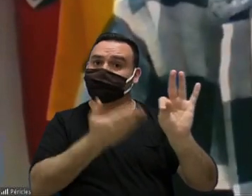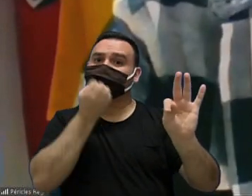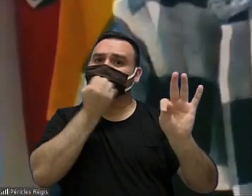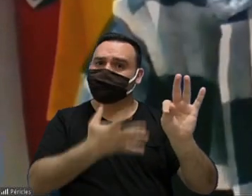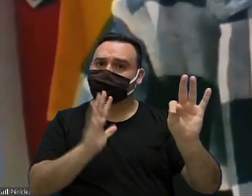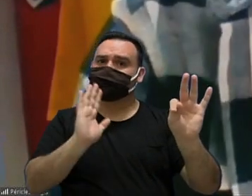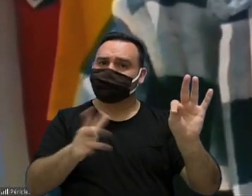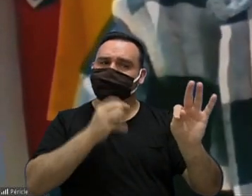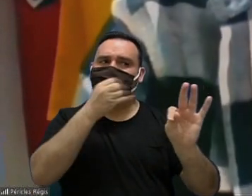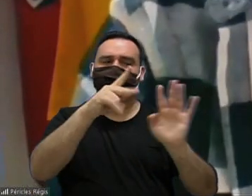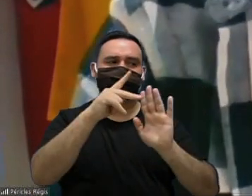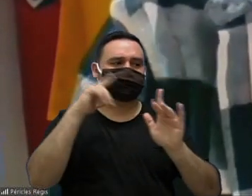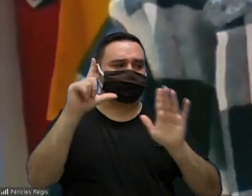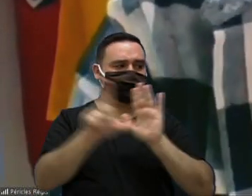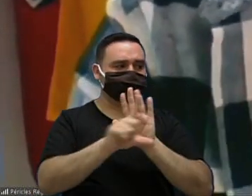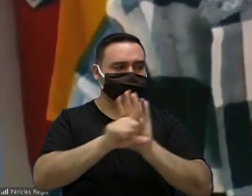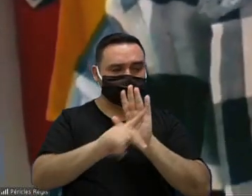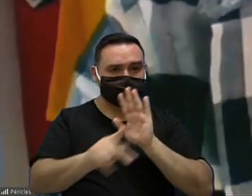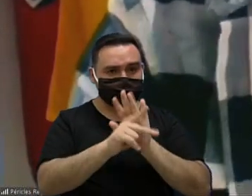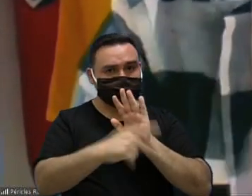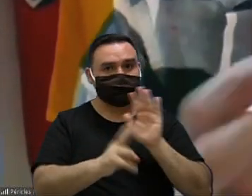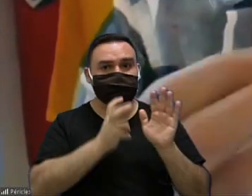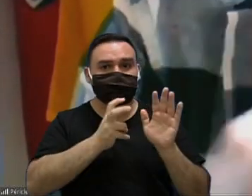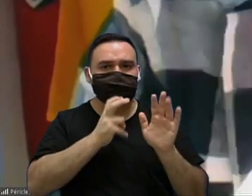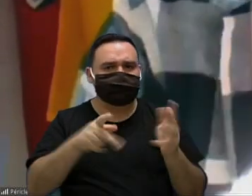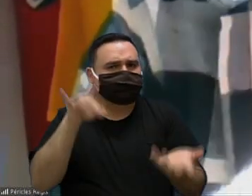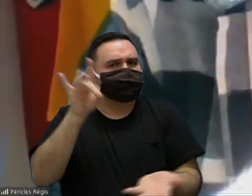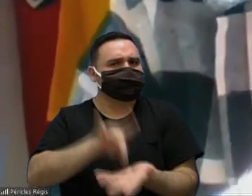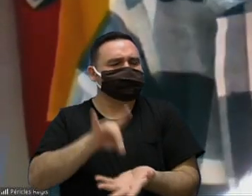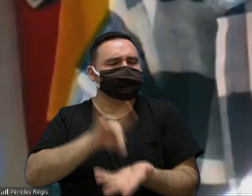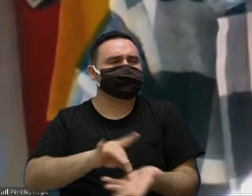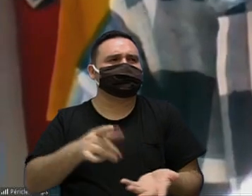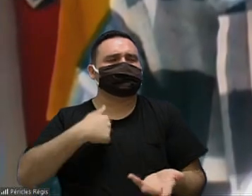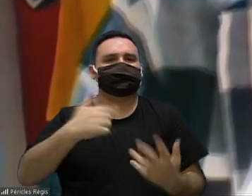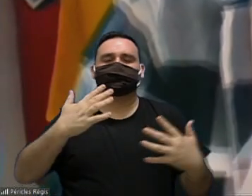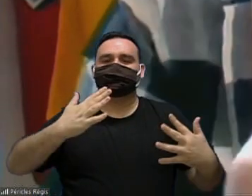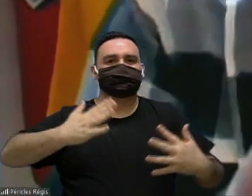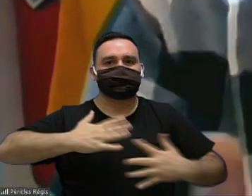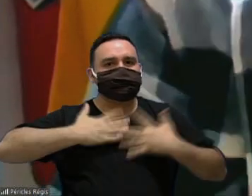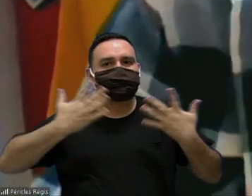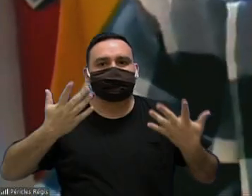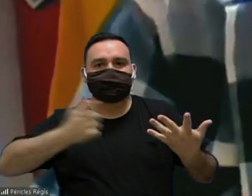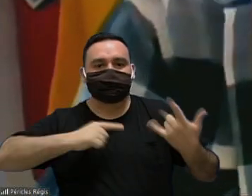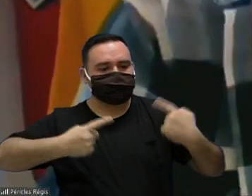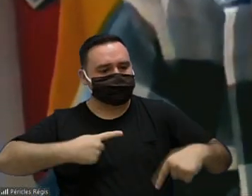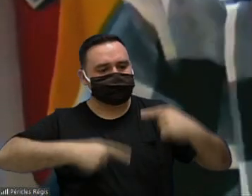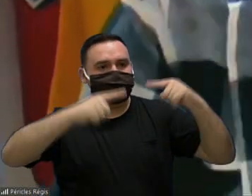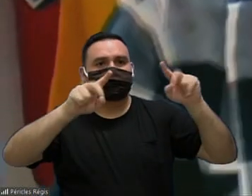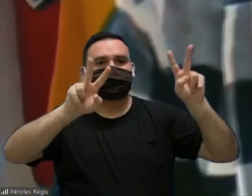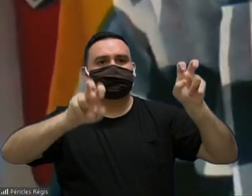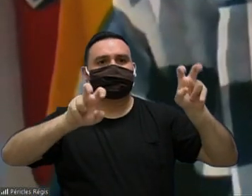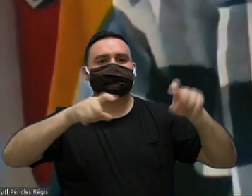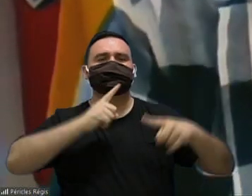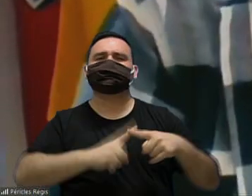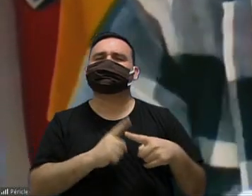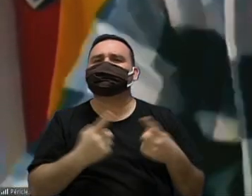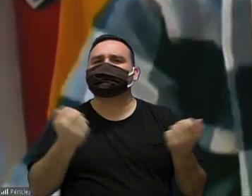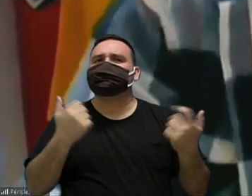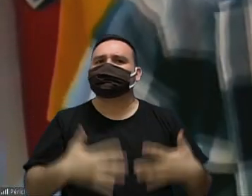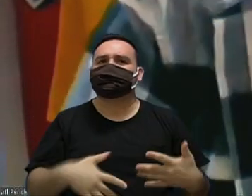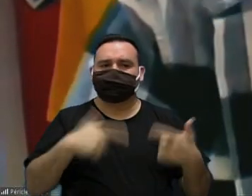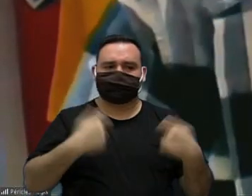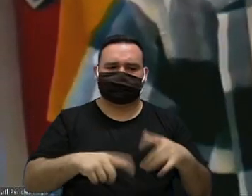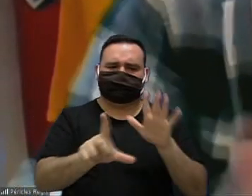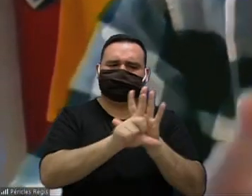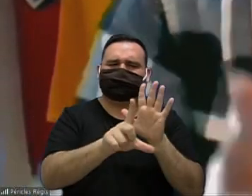uma política pública na nossa cidade eu não realmente fiquei até surpreso dessa discussão de falar que